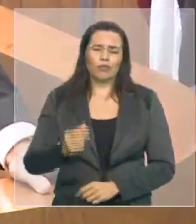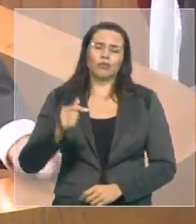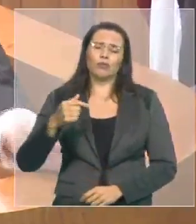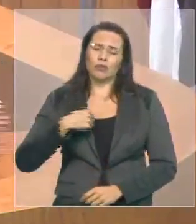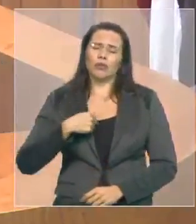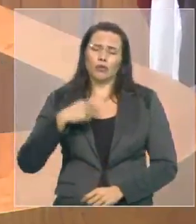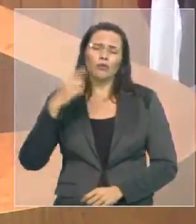obrigado.